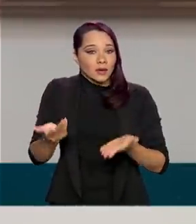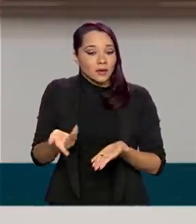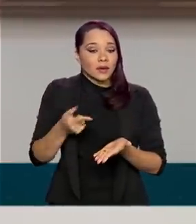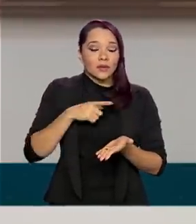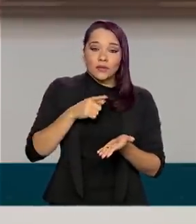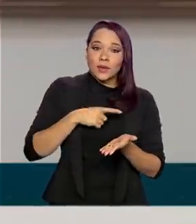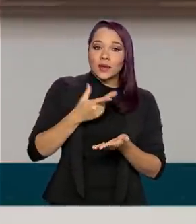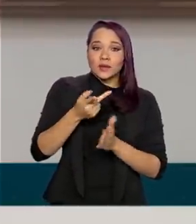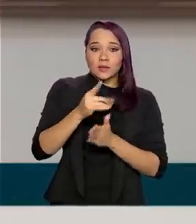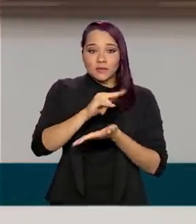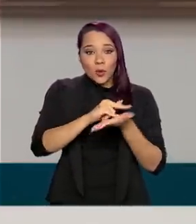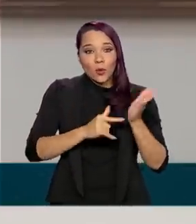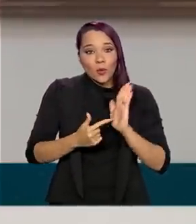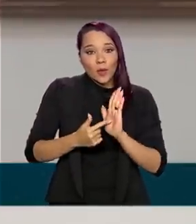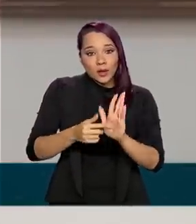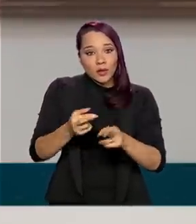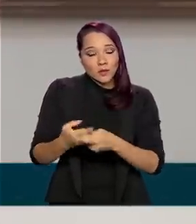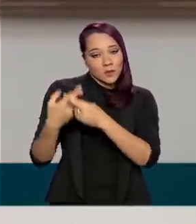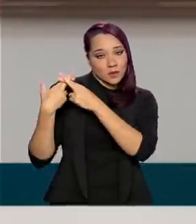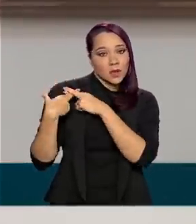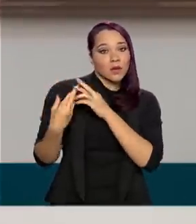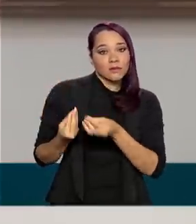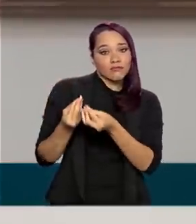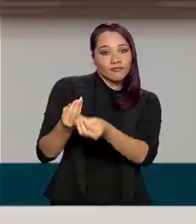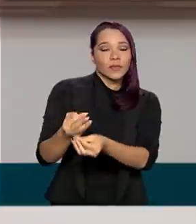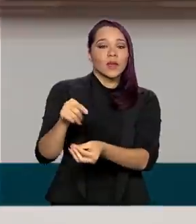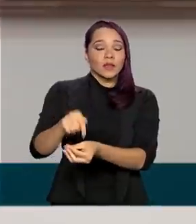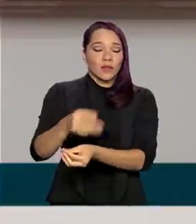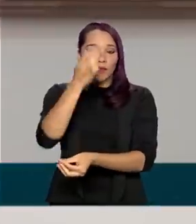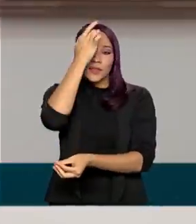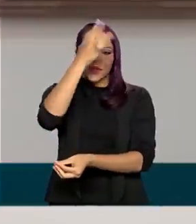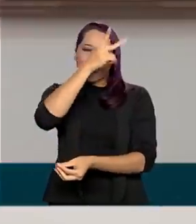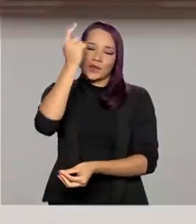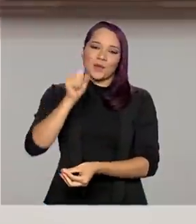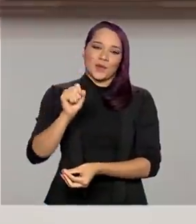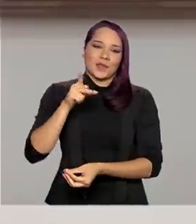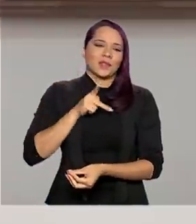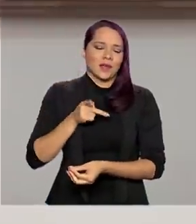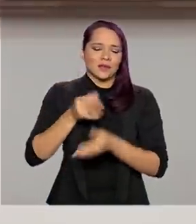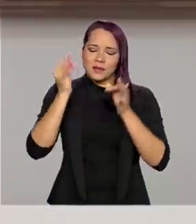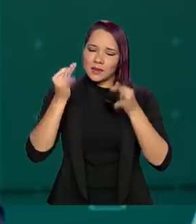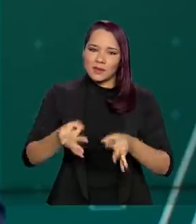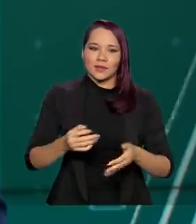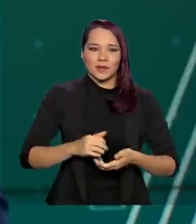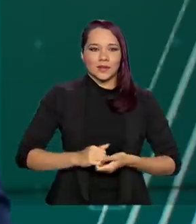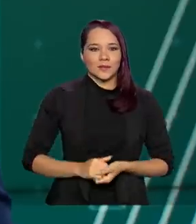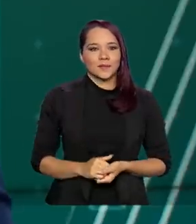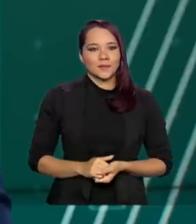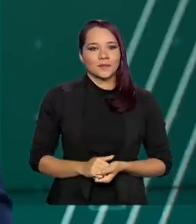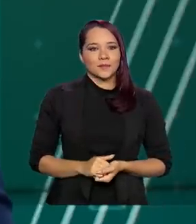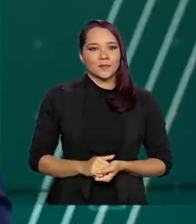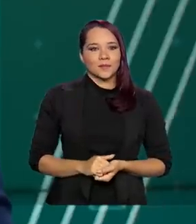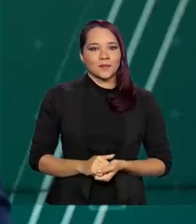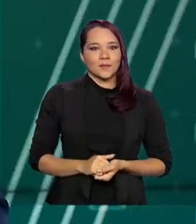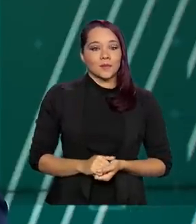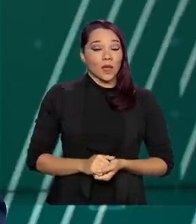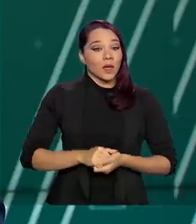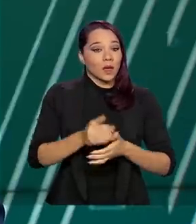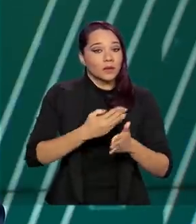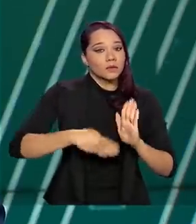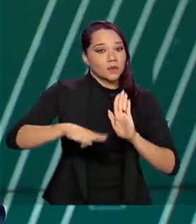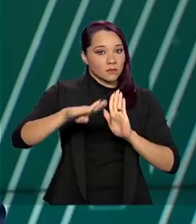procurador. Facilitou para o aposentado, não resta a menor dúvida. As Forças